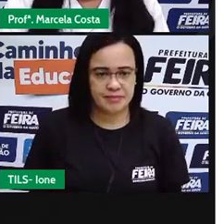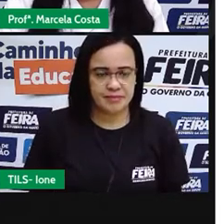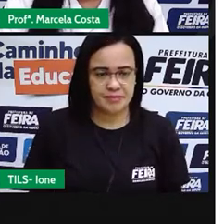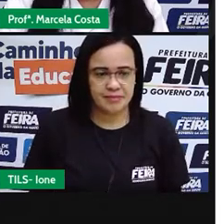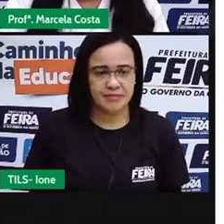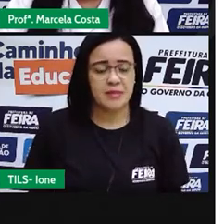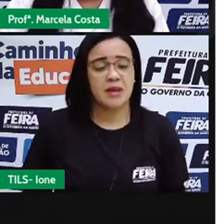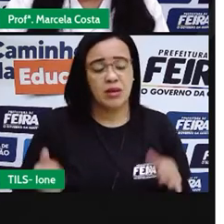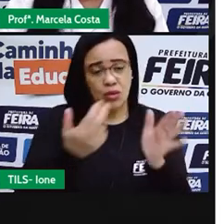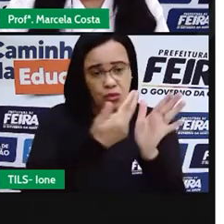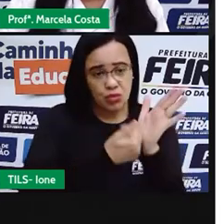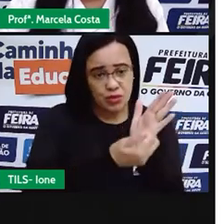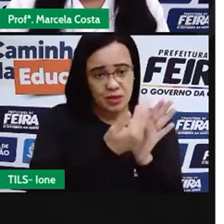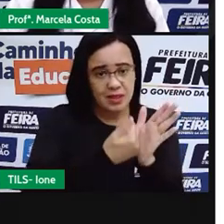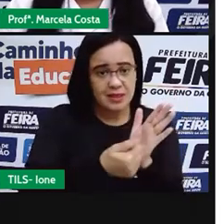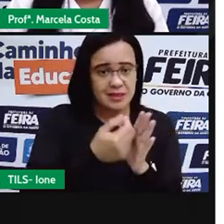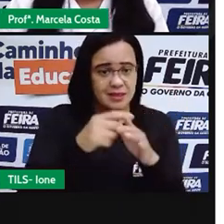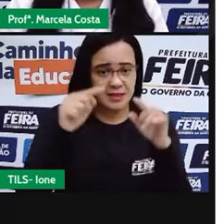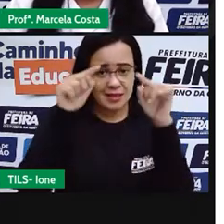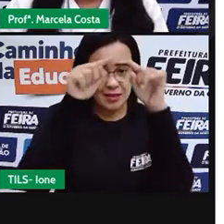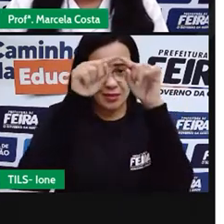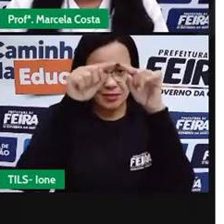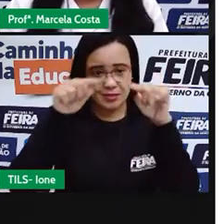formato de um triângulo. Olha,